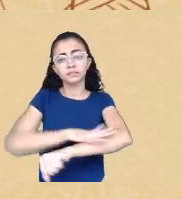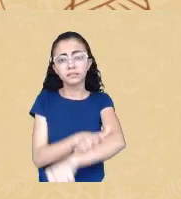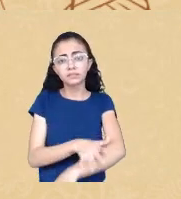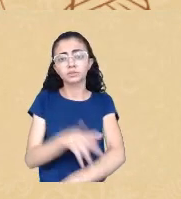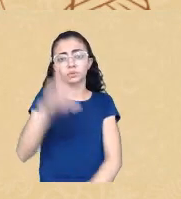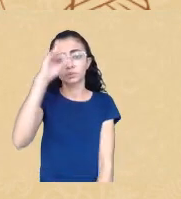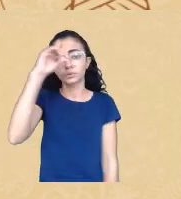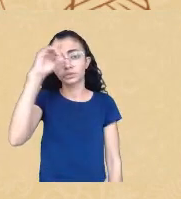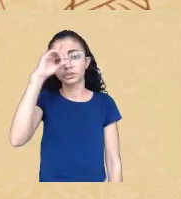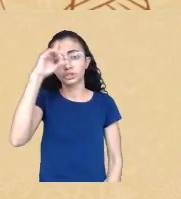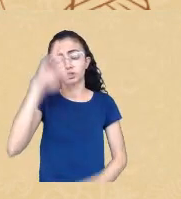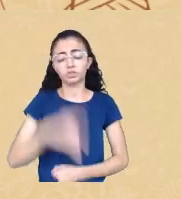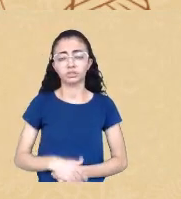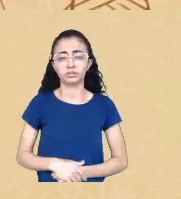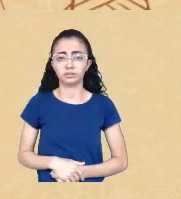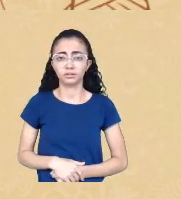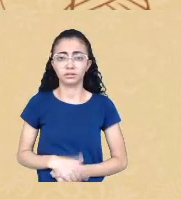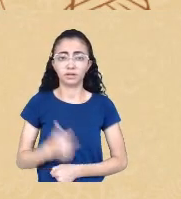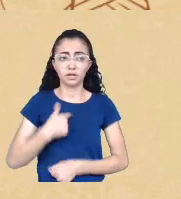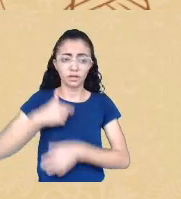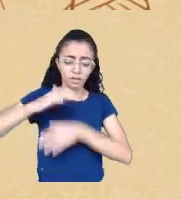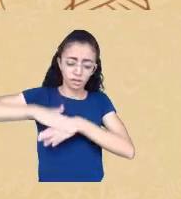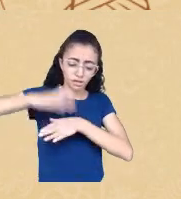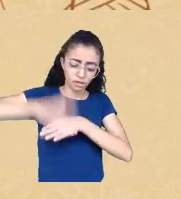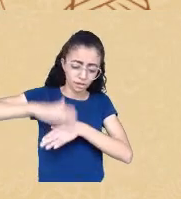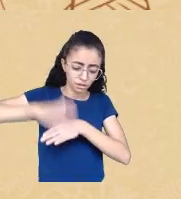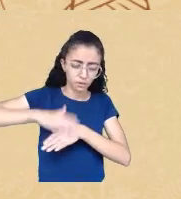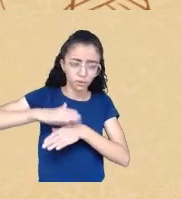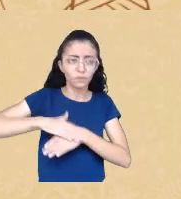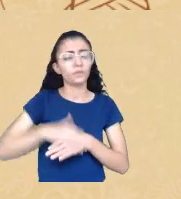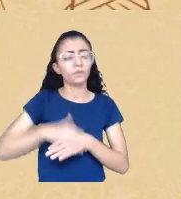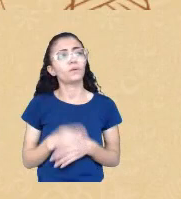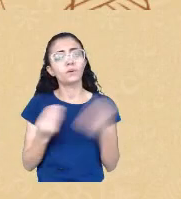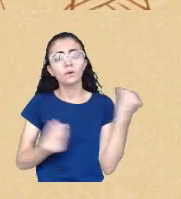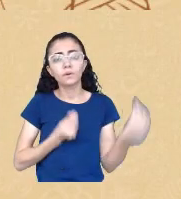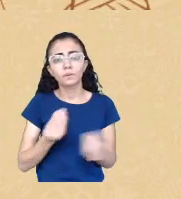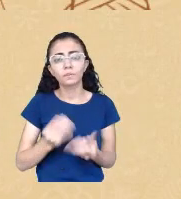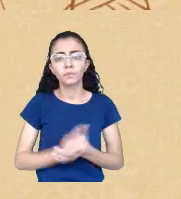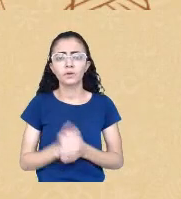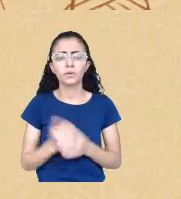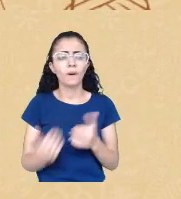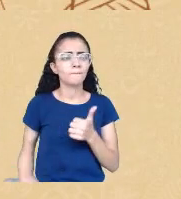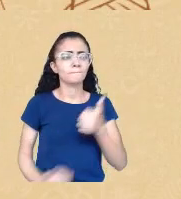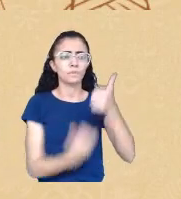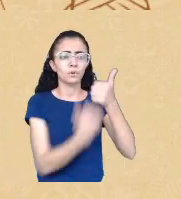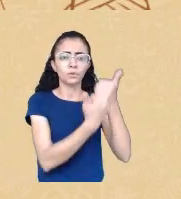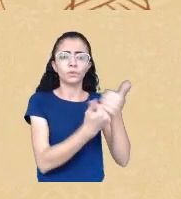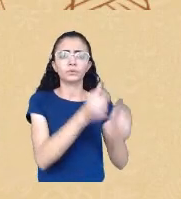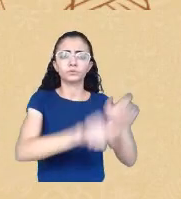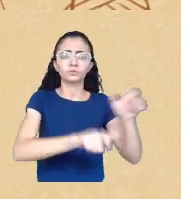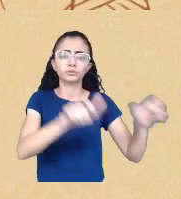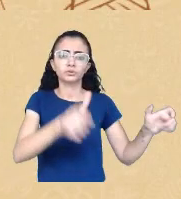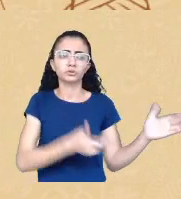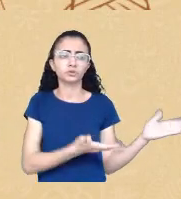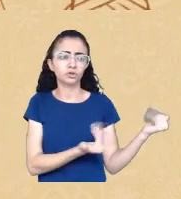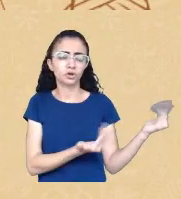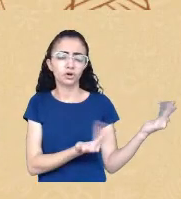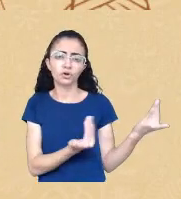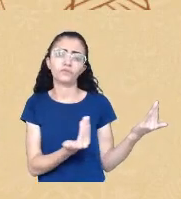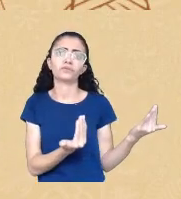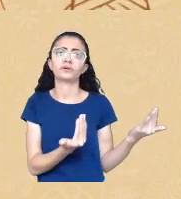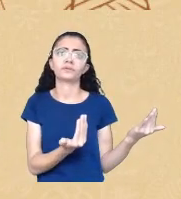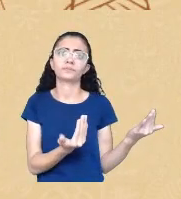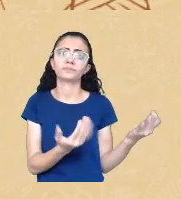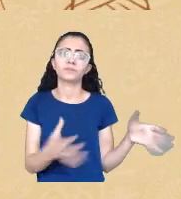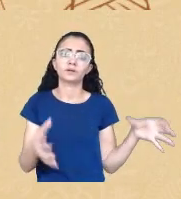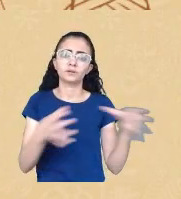quanto é que eu estou apoiando jovens quilombolas que saem dos seus quilombos de origem que vão